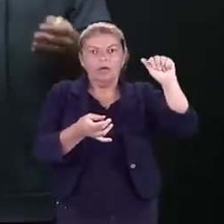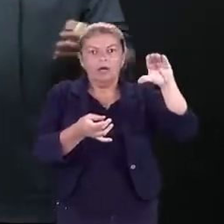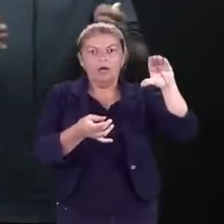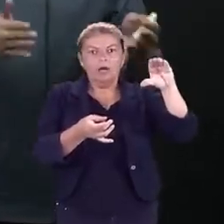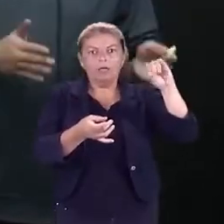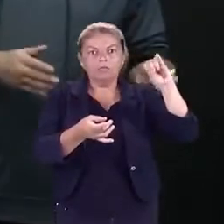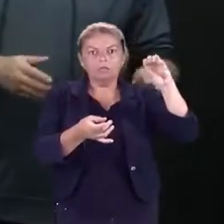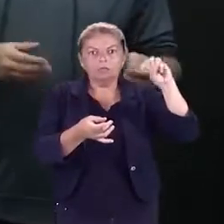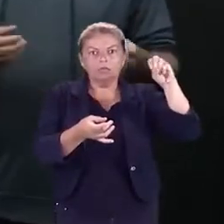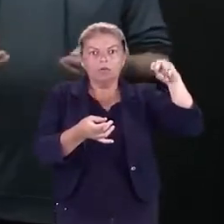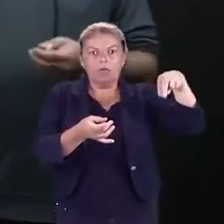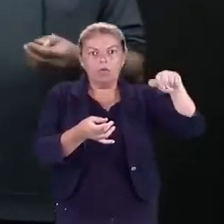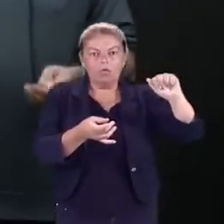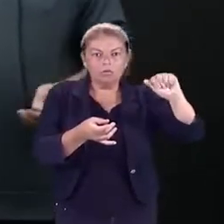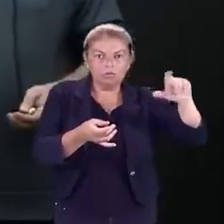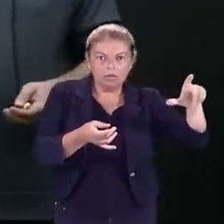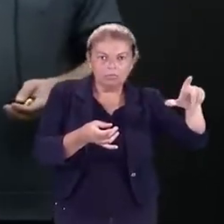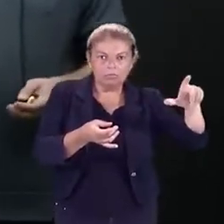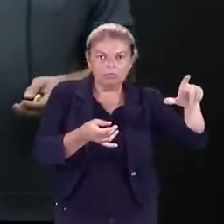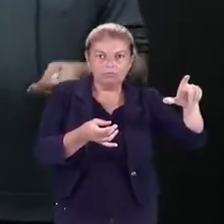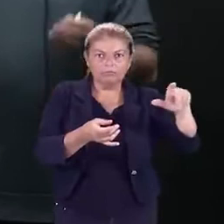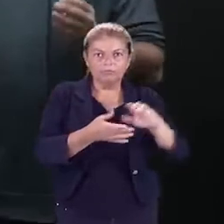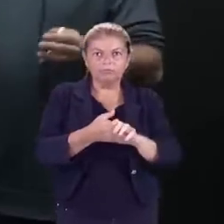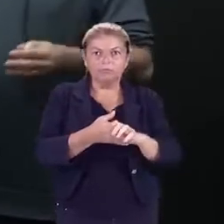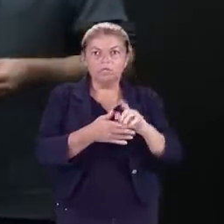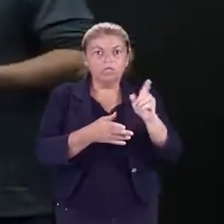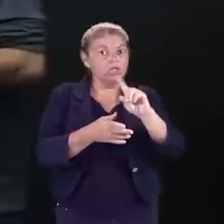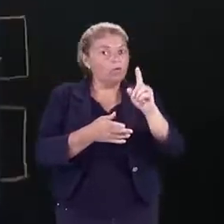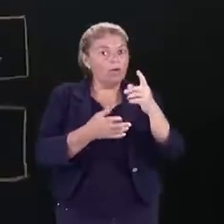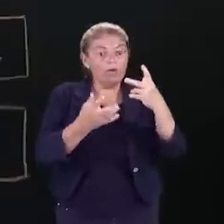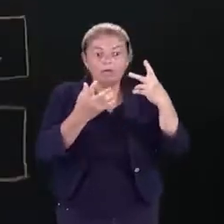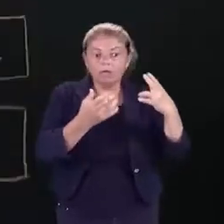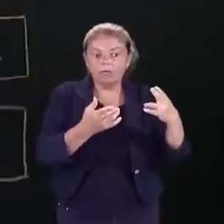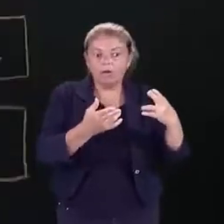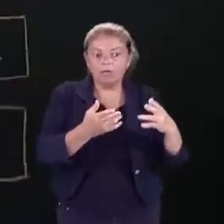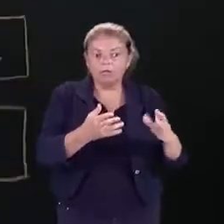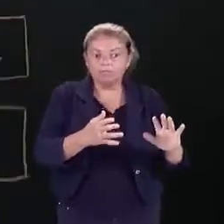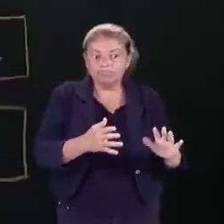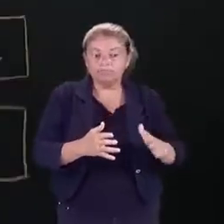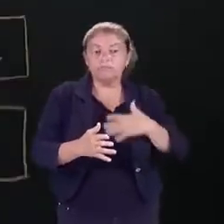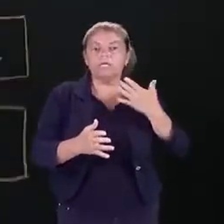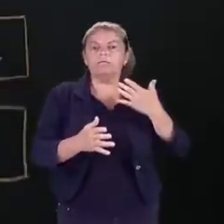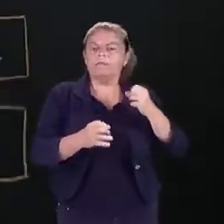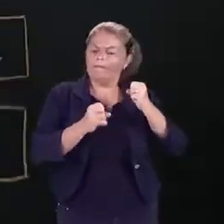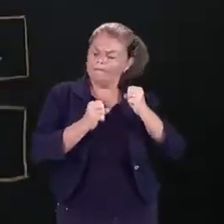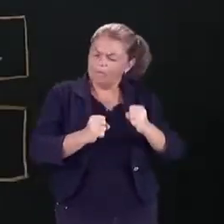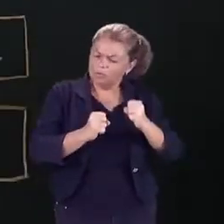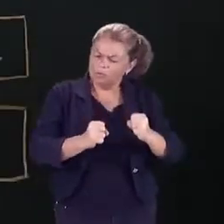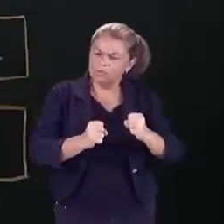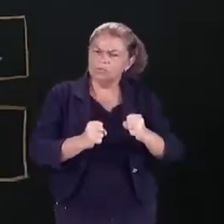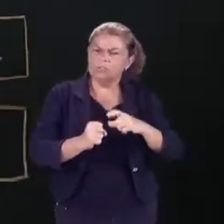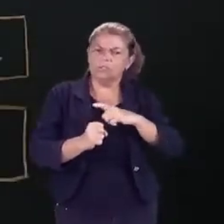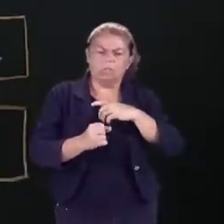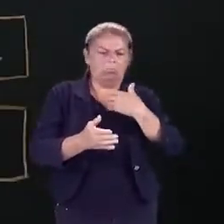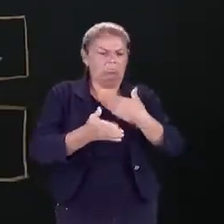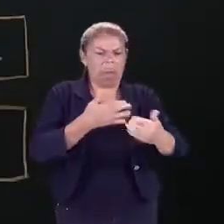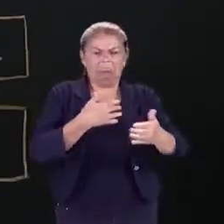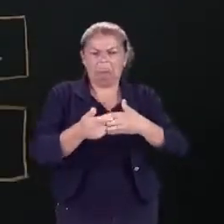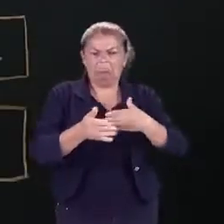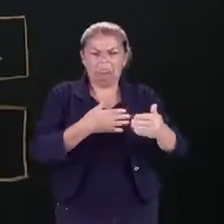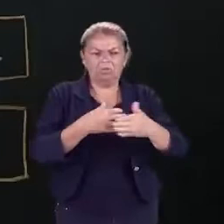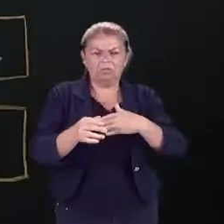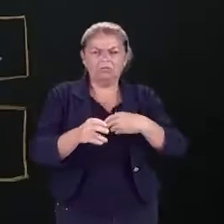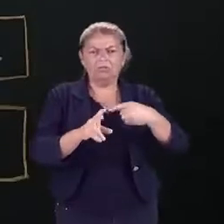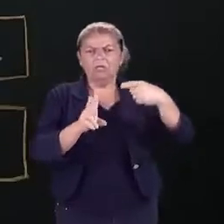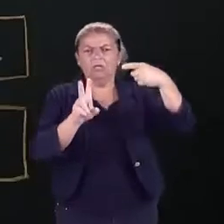número cujas raízes não são exatas. E aí, pessoal, de repente, eu posso ter qualquer tipo de